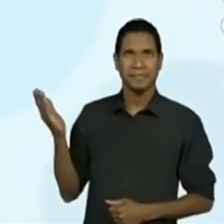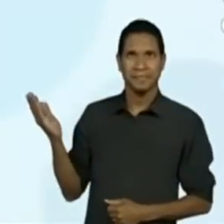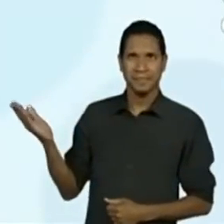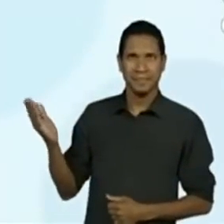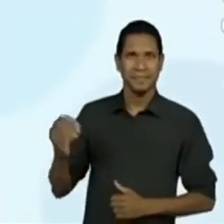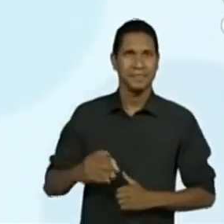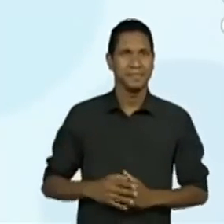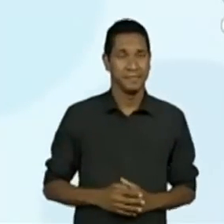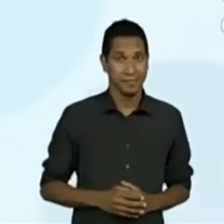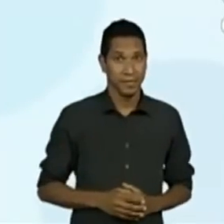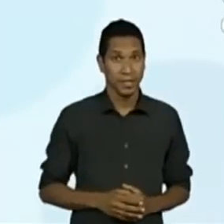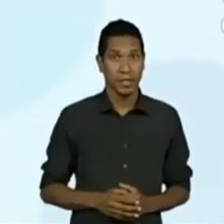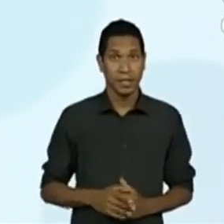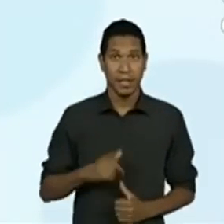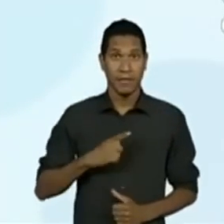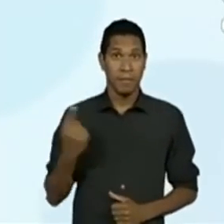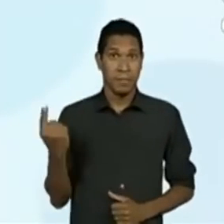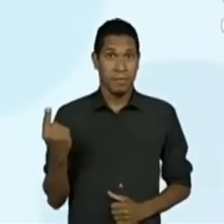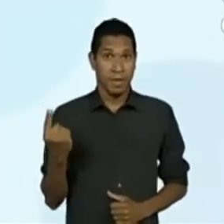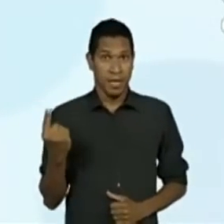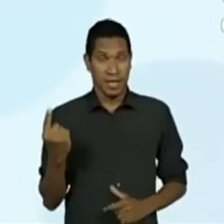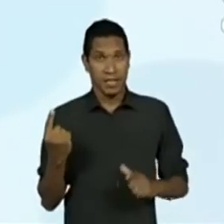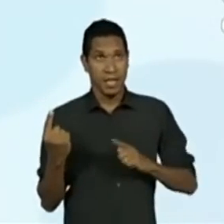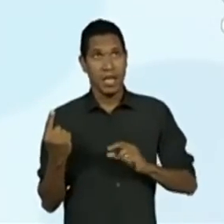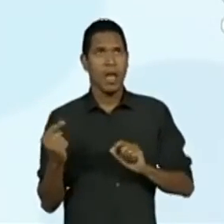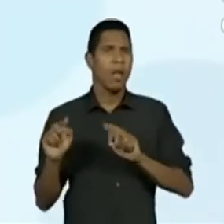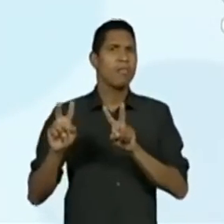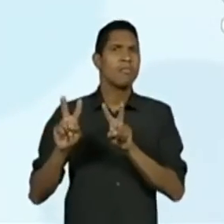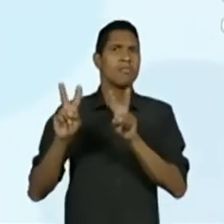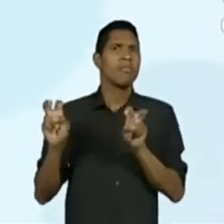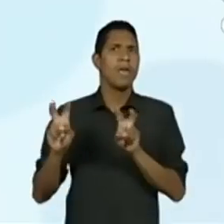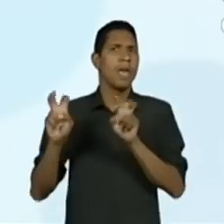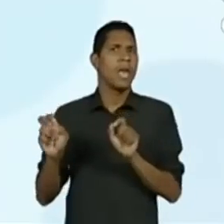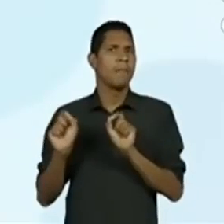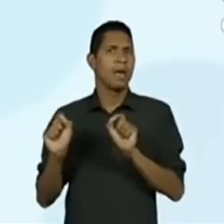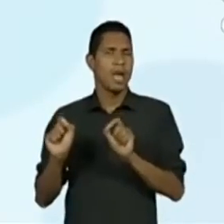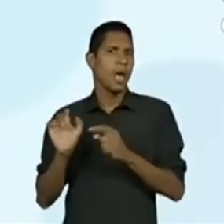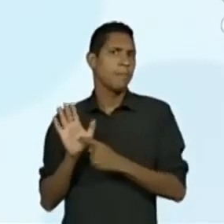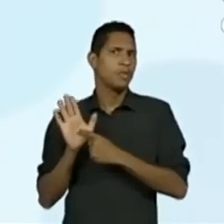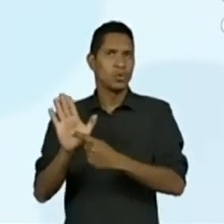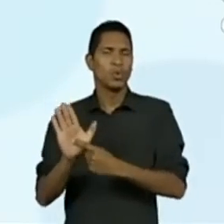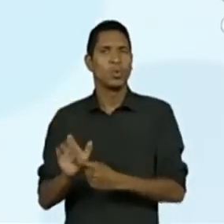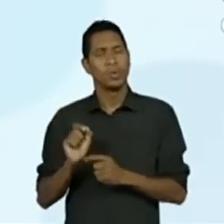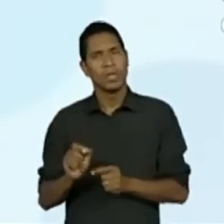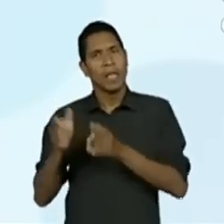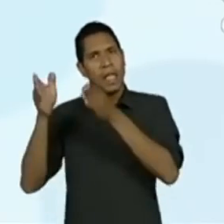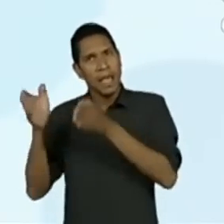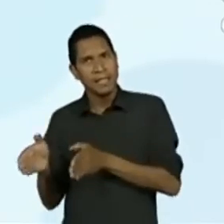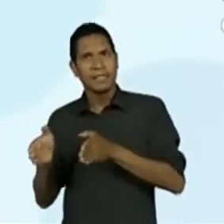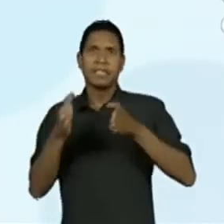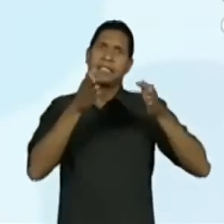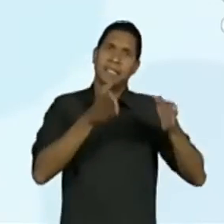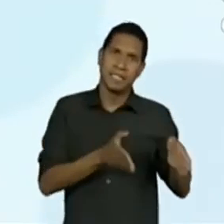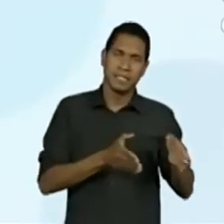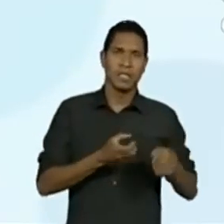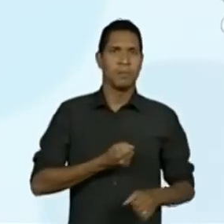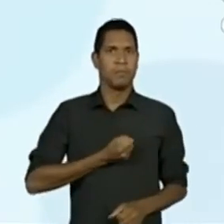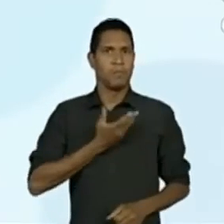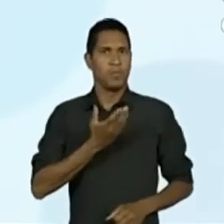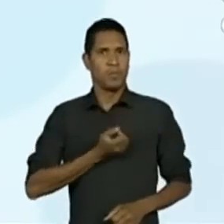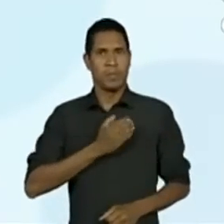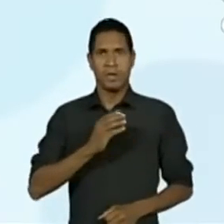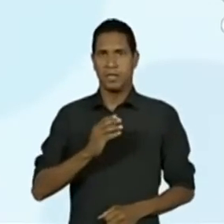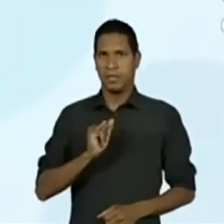Atividades. Número 1. Qual a temática apresentada em cada cyberpoema? Como eu disse,